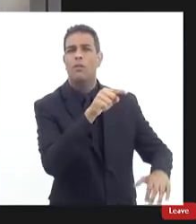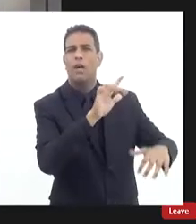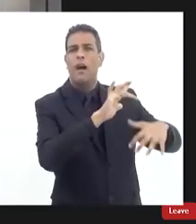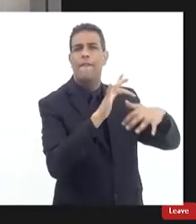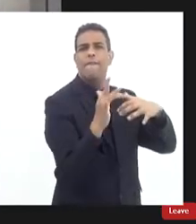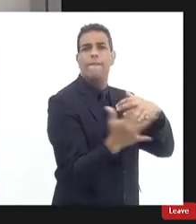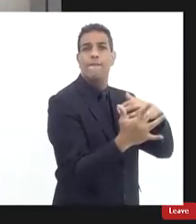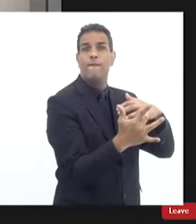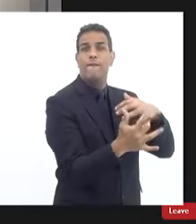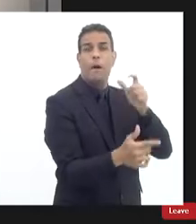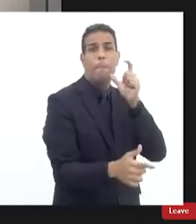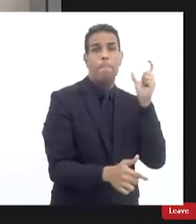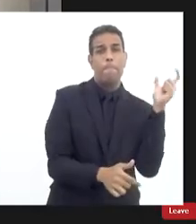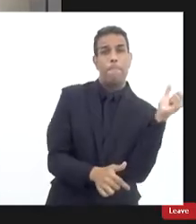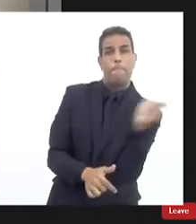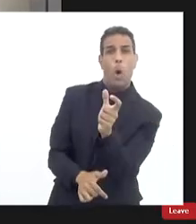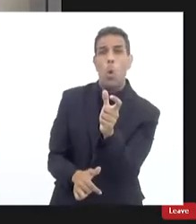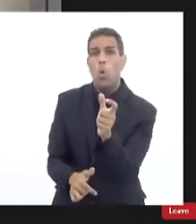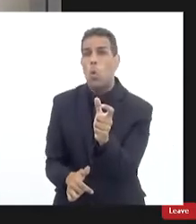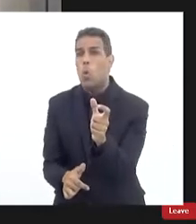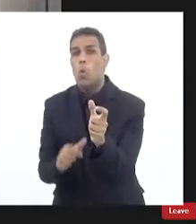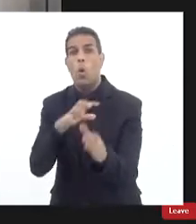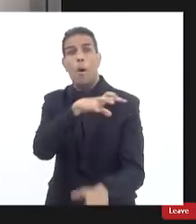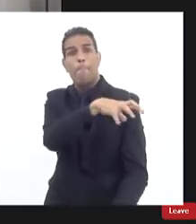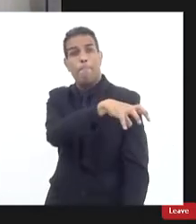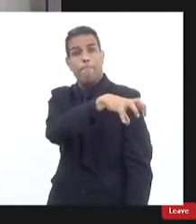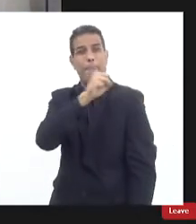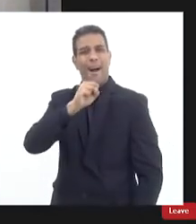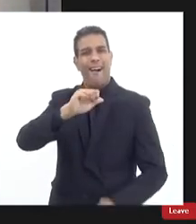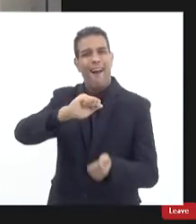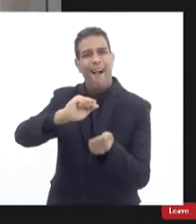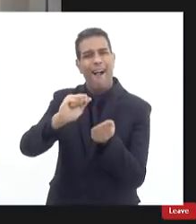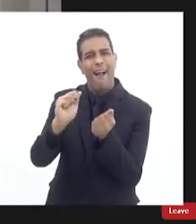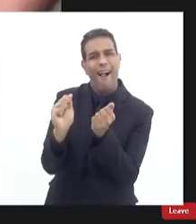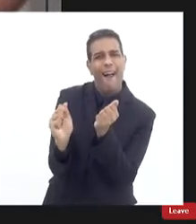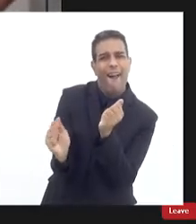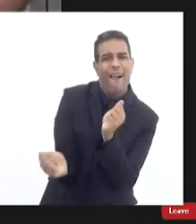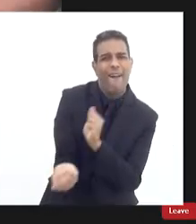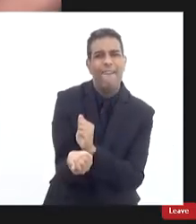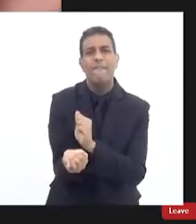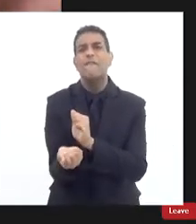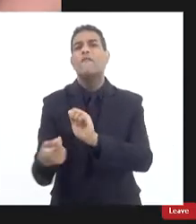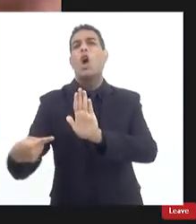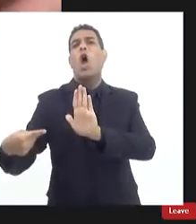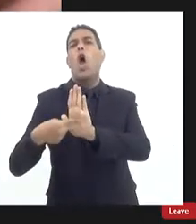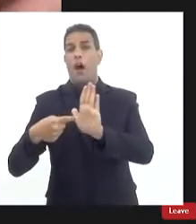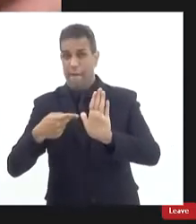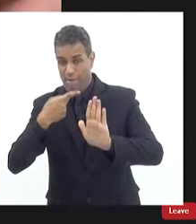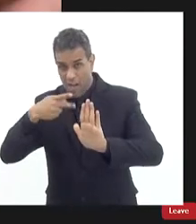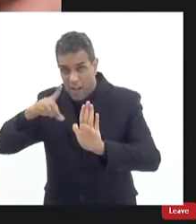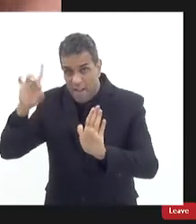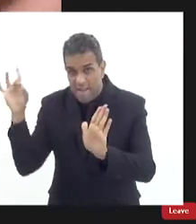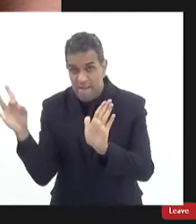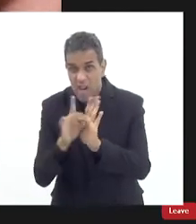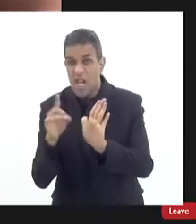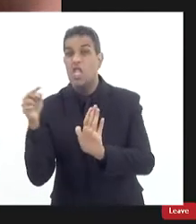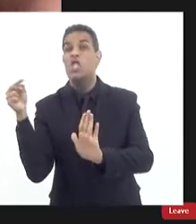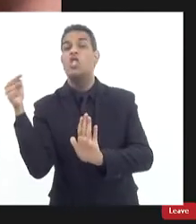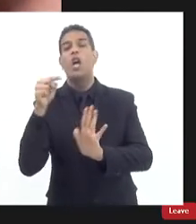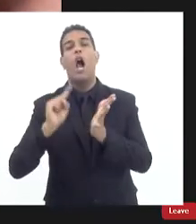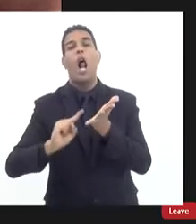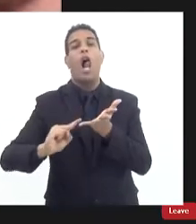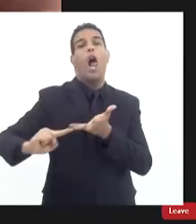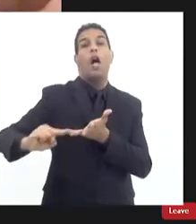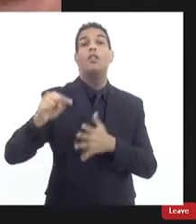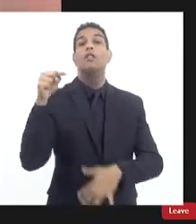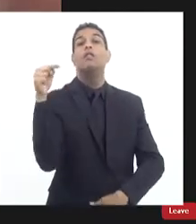meio de comunicação do seu oponente ele pega faz para a rede social faz um vídeo e fala tá aqui eu não falei que ele era assim saiu